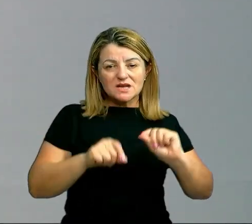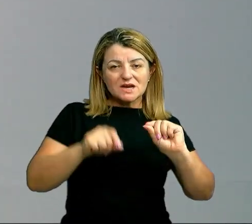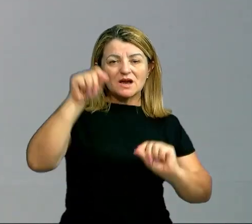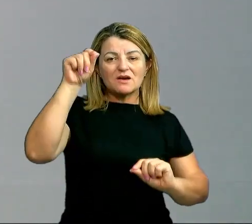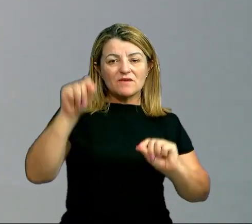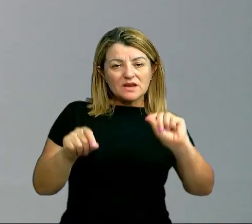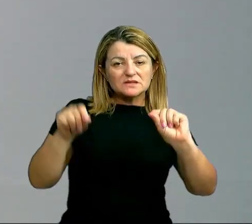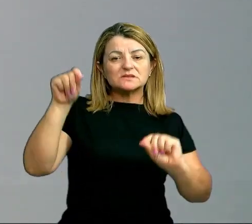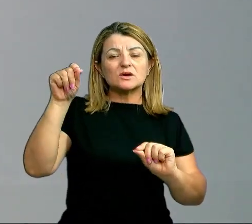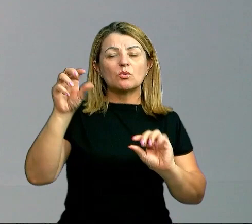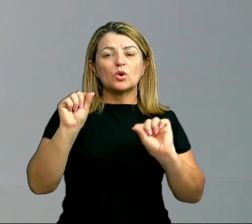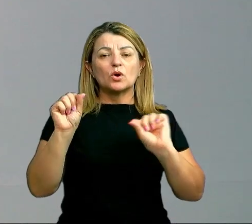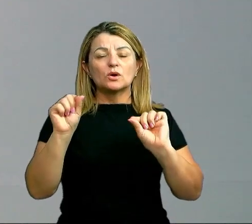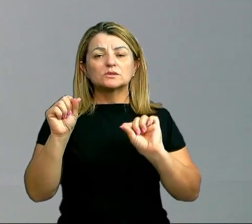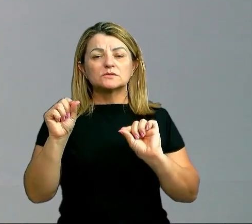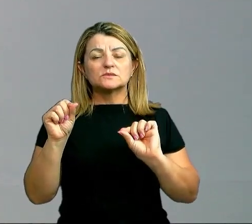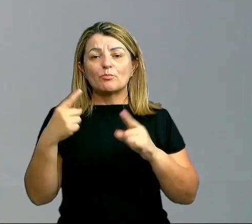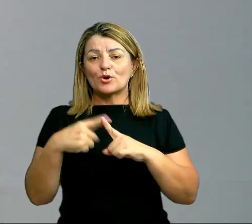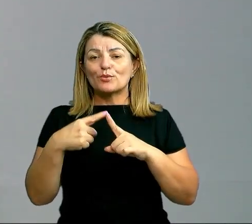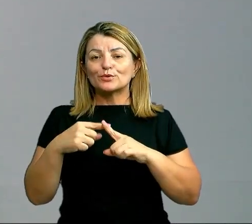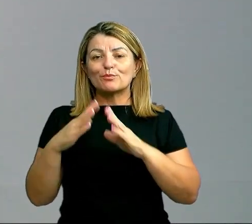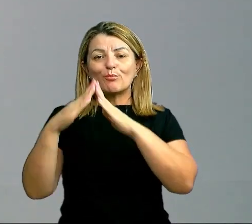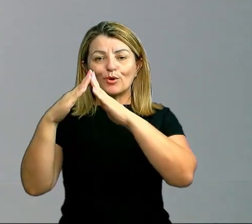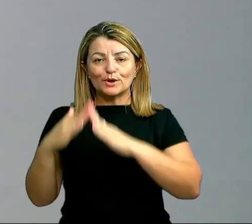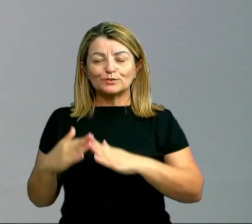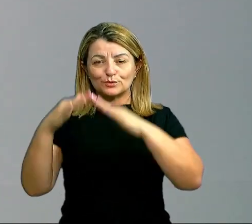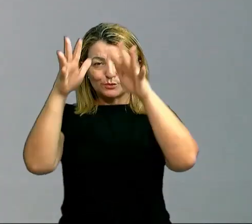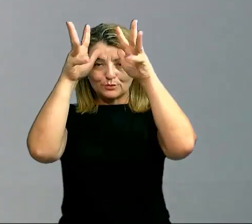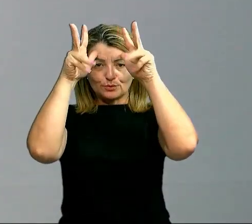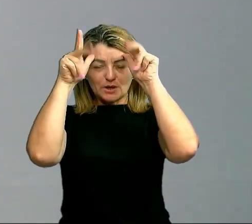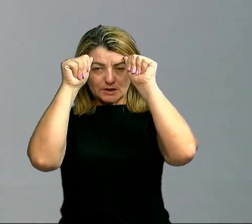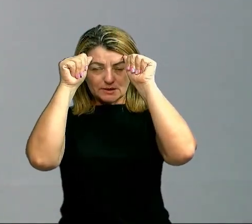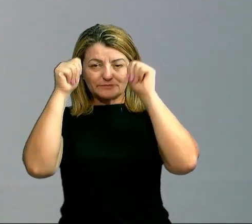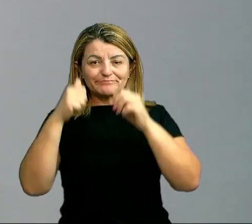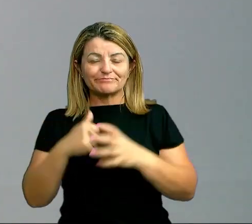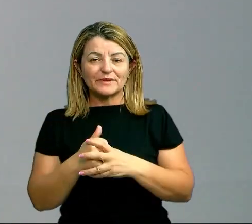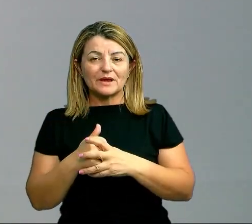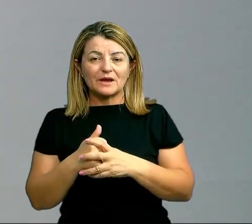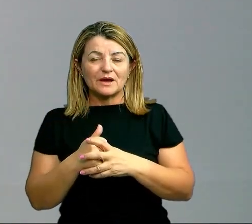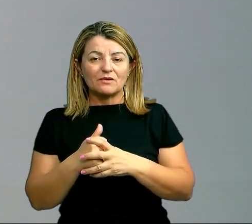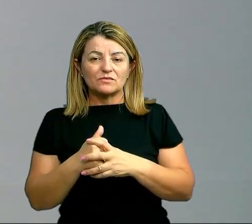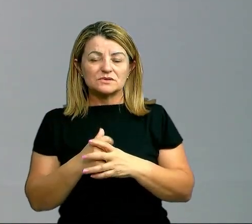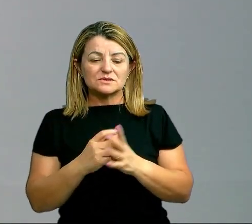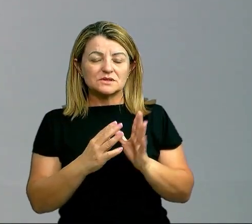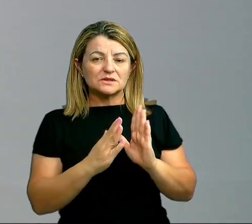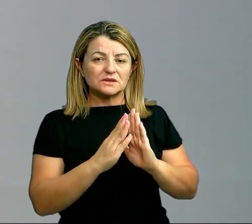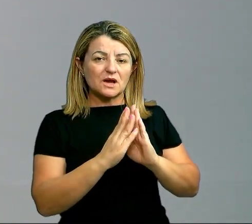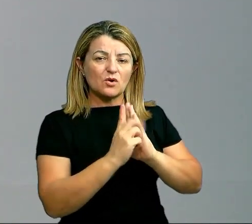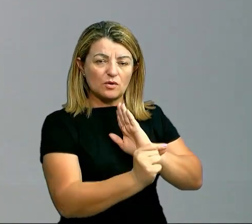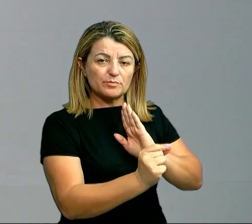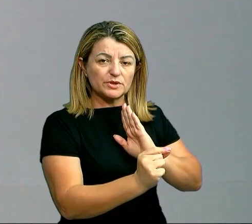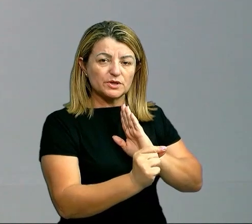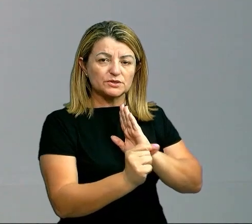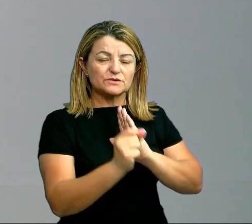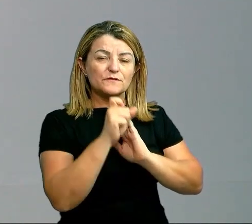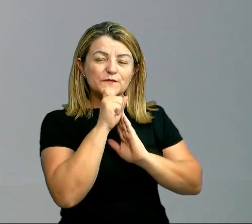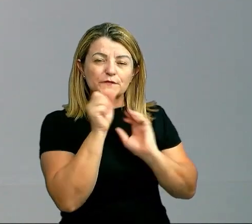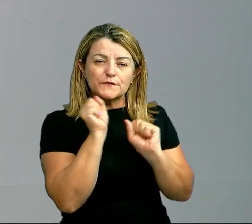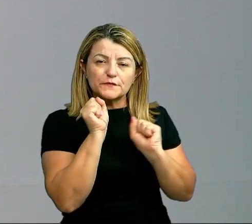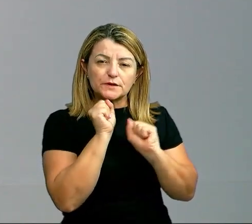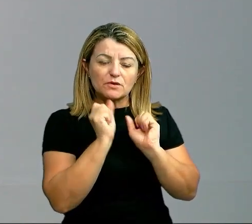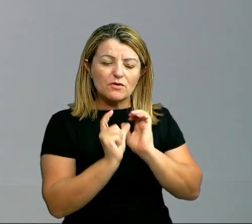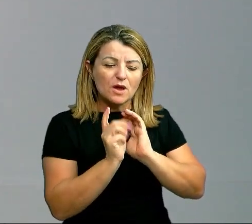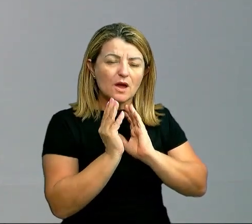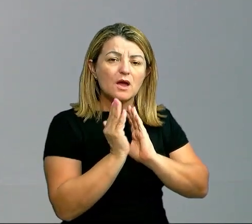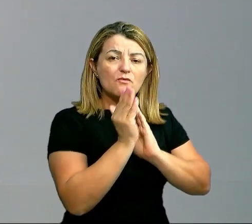é morador do estado do Acre, você vai observar que quando você sai de um ambiente que está aclimatizado e vai